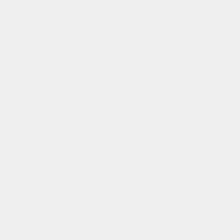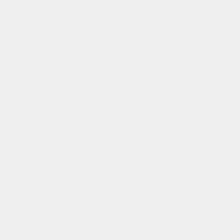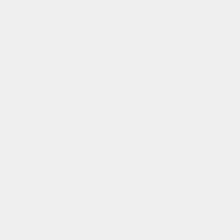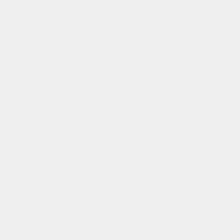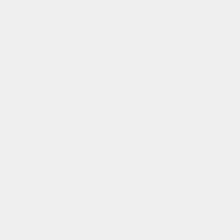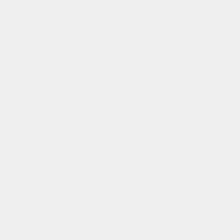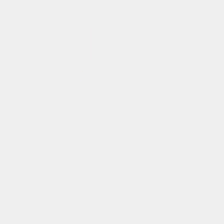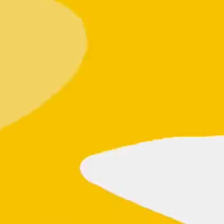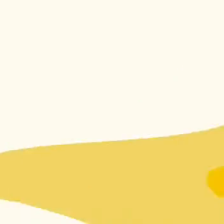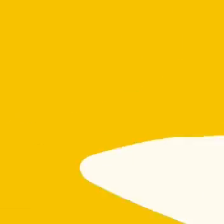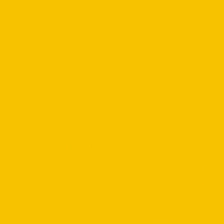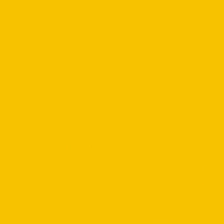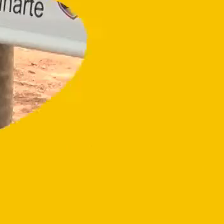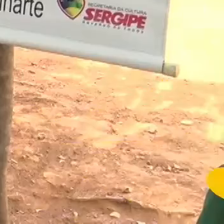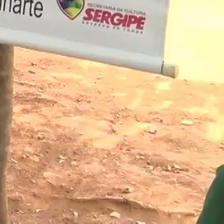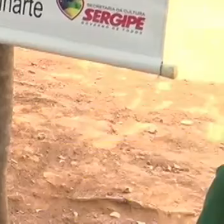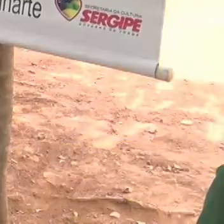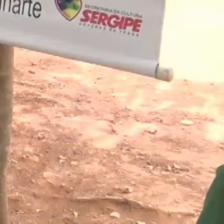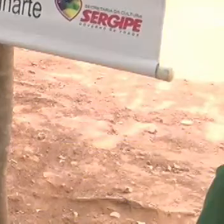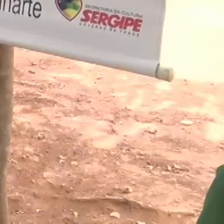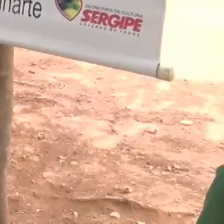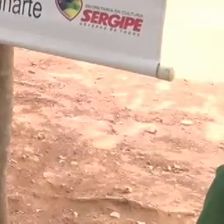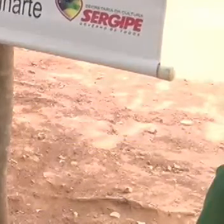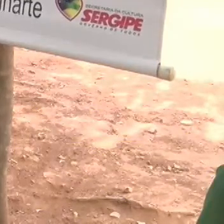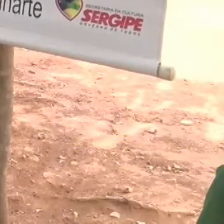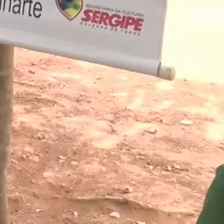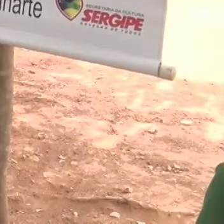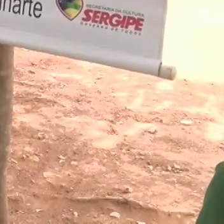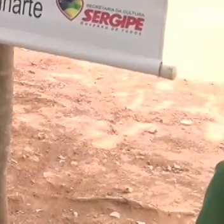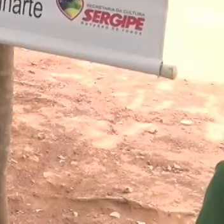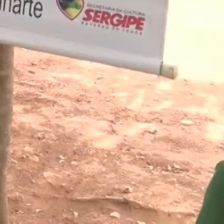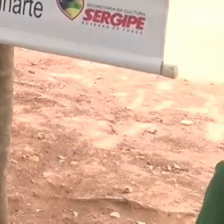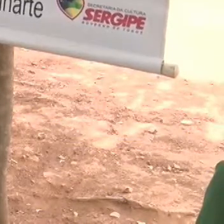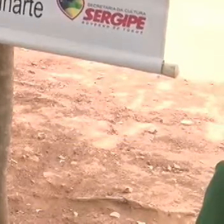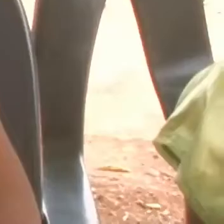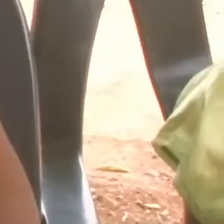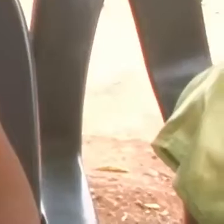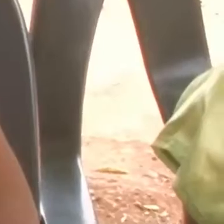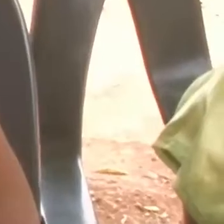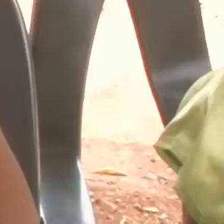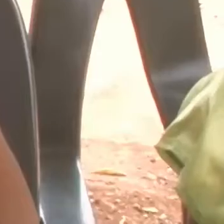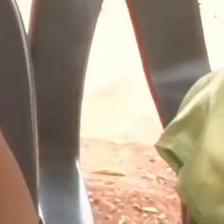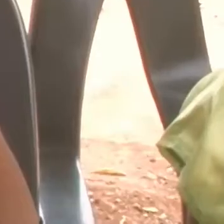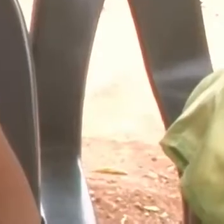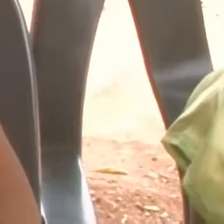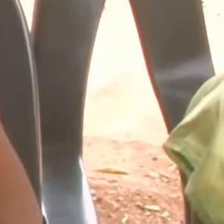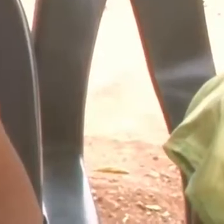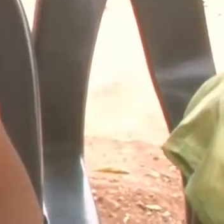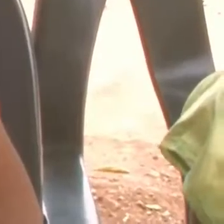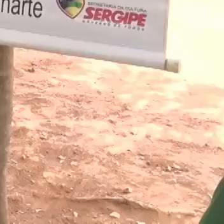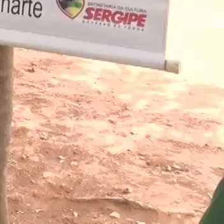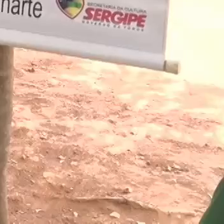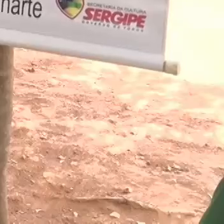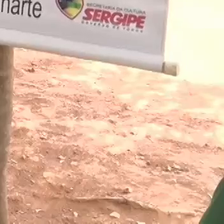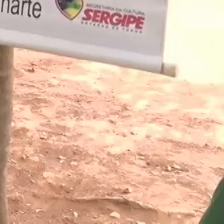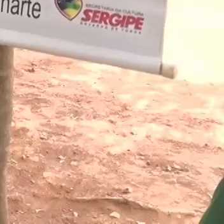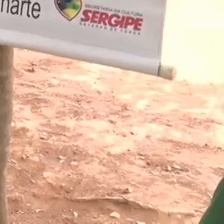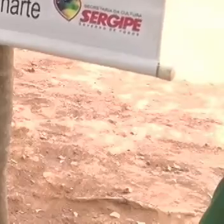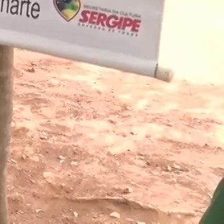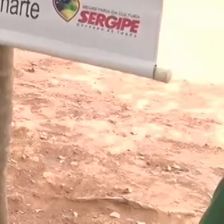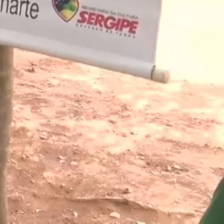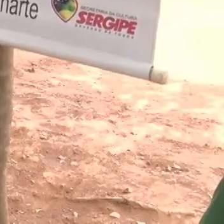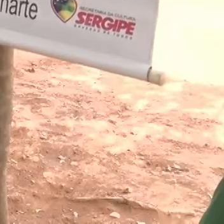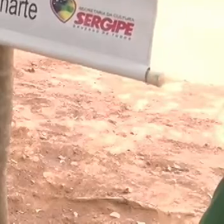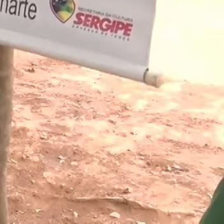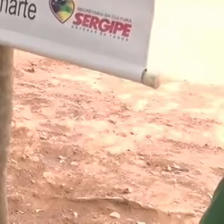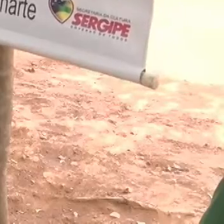Sou Josefa Santos de Jesus, conhecido como Finha de Zé Totó. Tenho 63 anos de idade. Essa dança